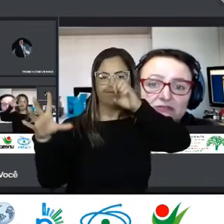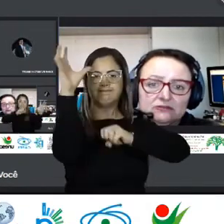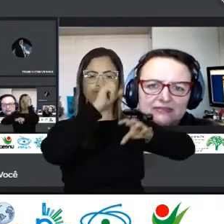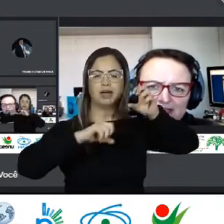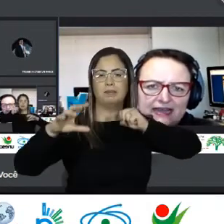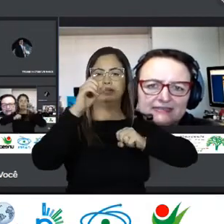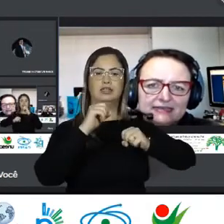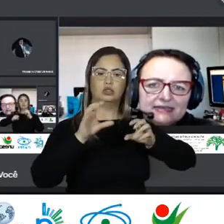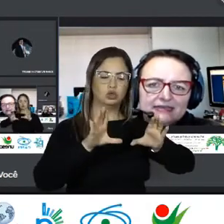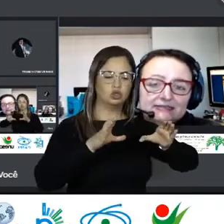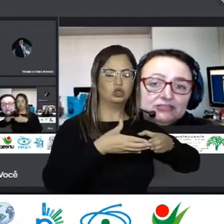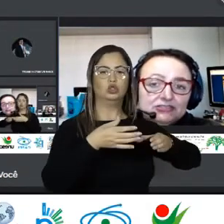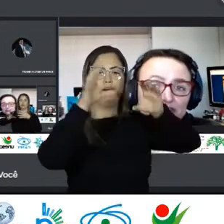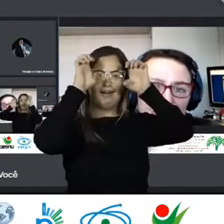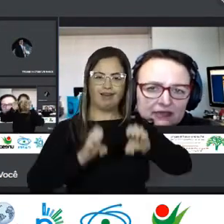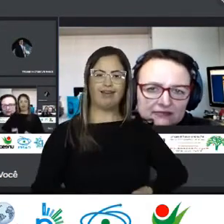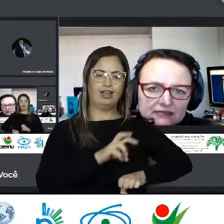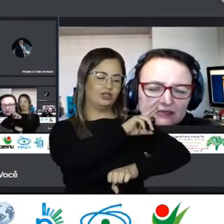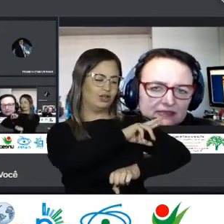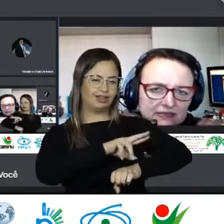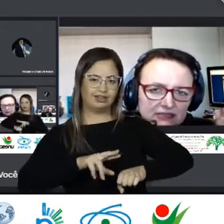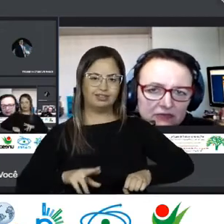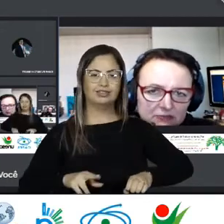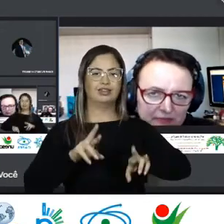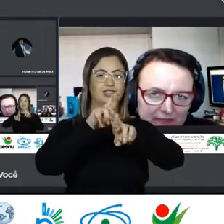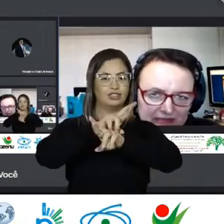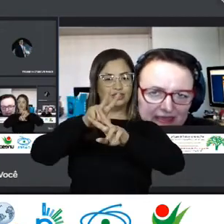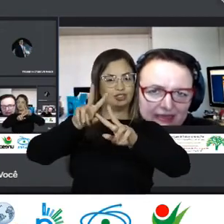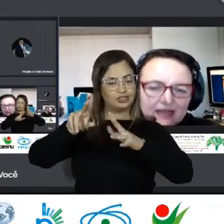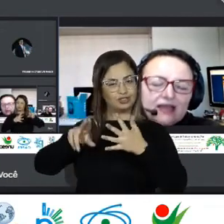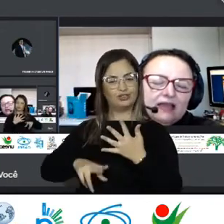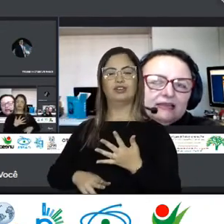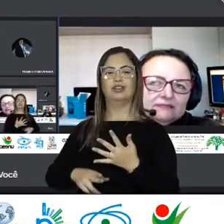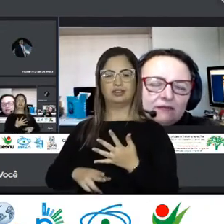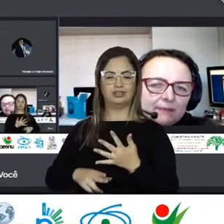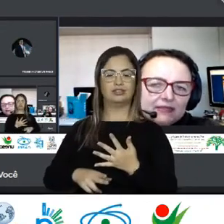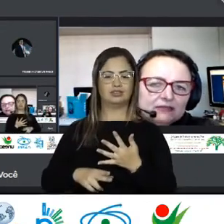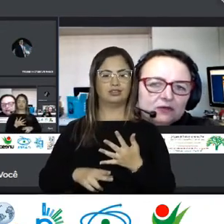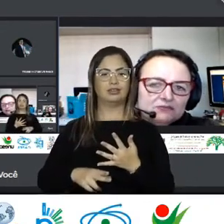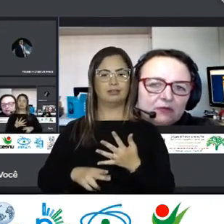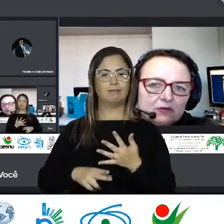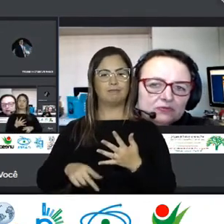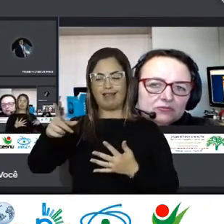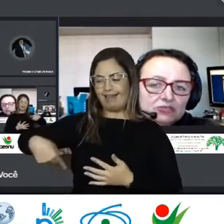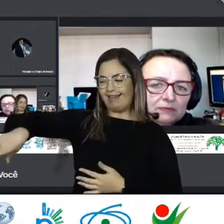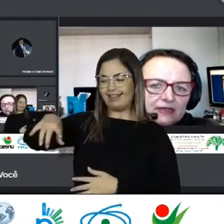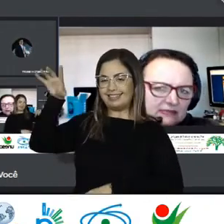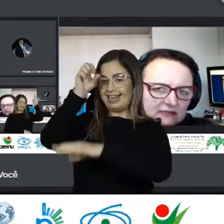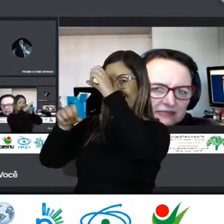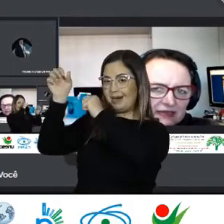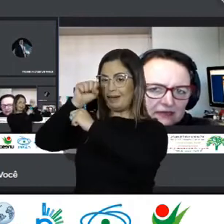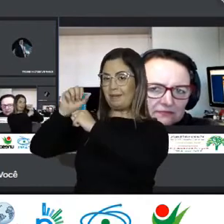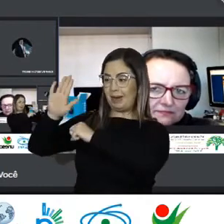estão De grupos étnicos E raciais Que se distinguem Assim na estereotipia Brasileira Eles vão aprendendo Aos poucos O